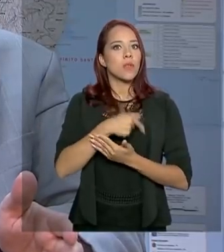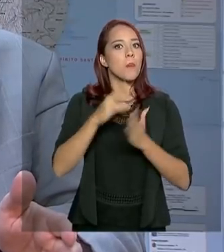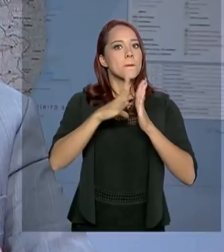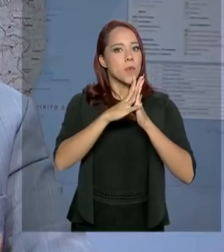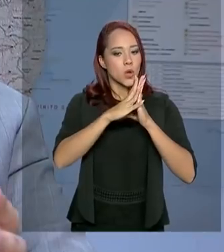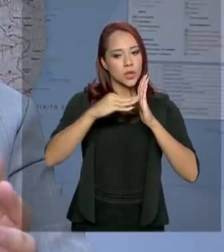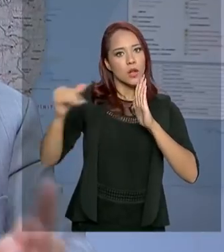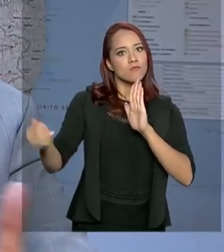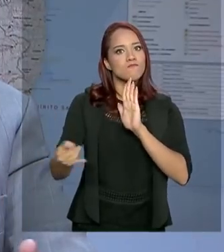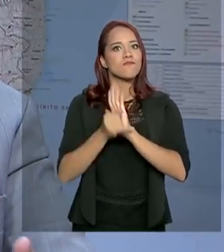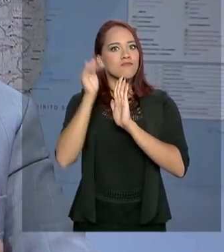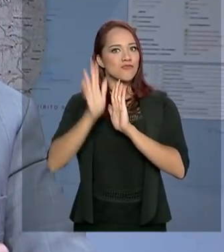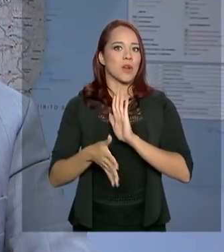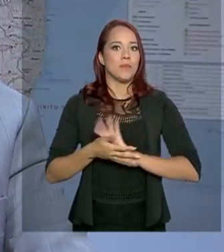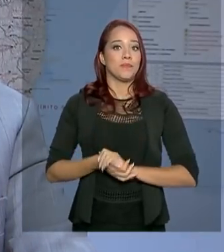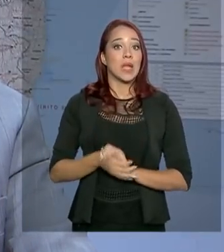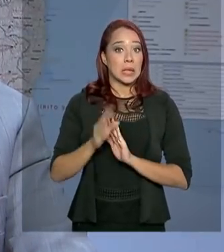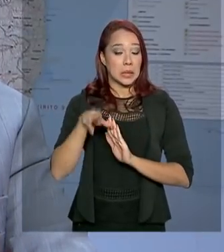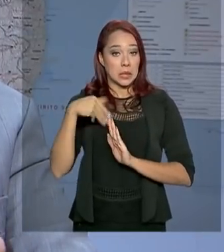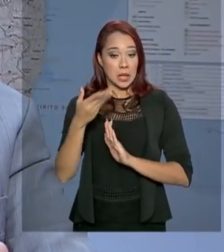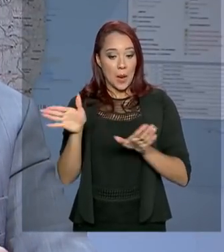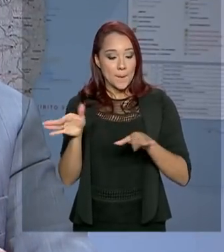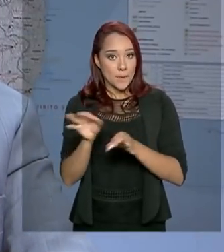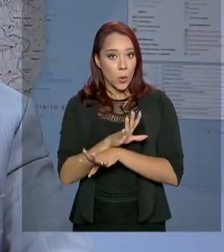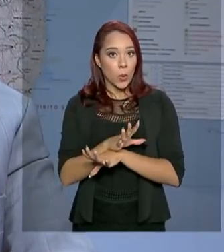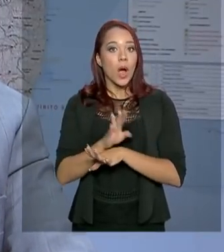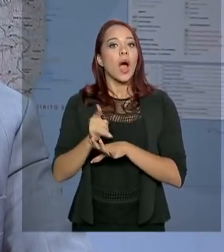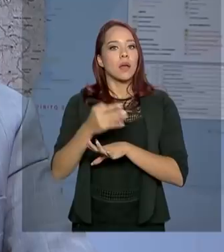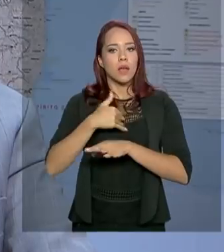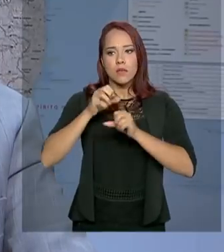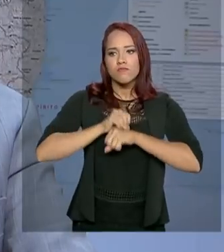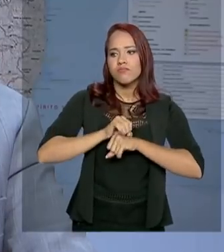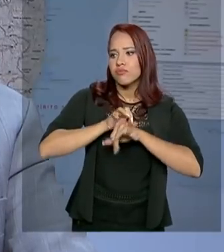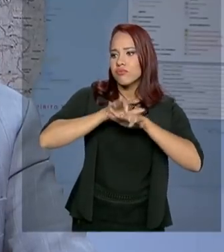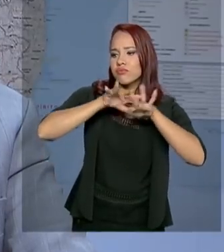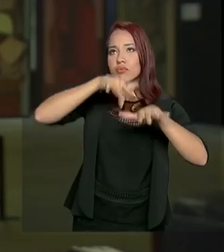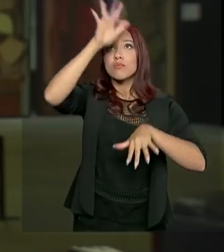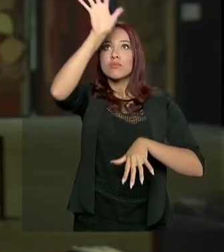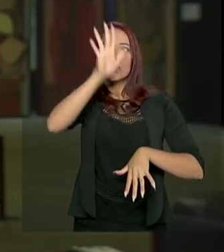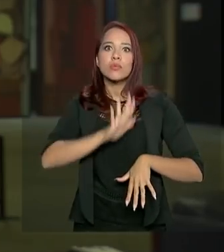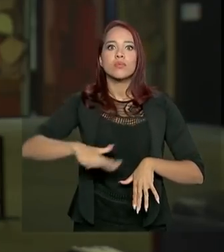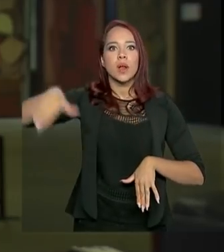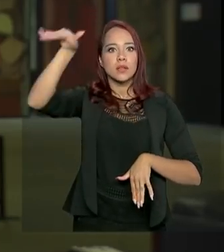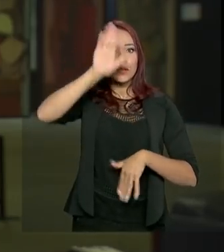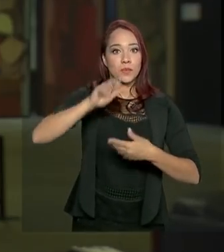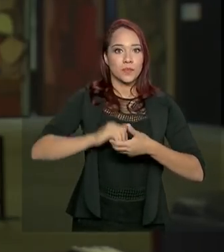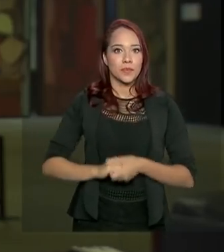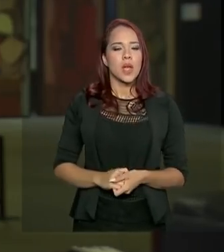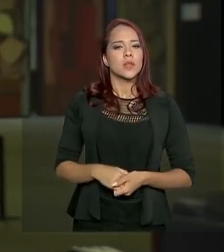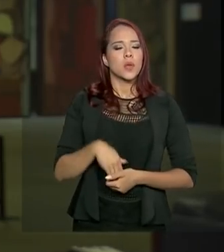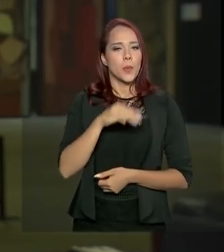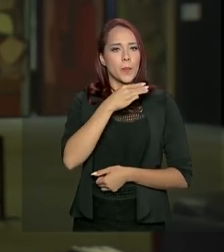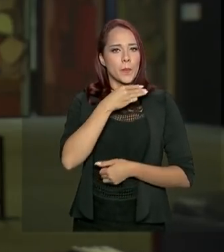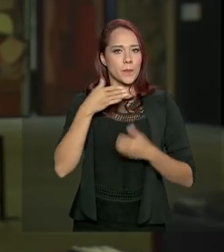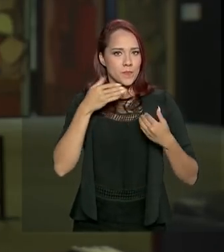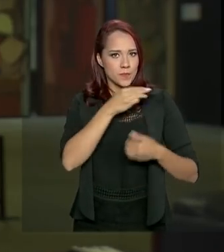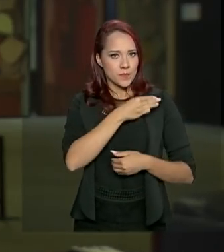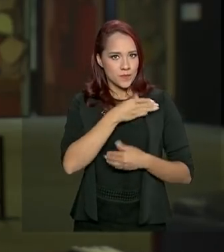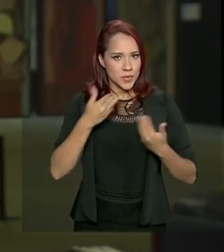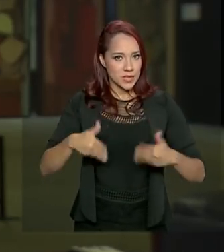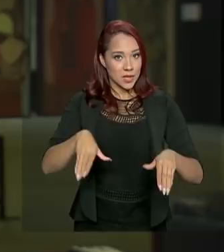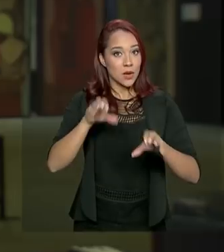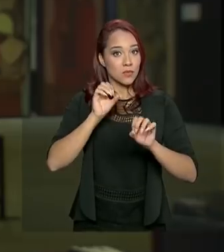instalado. E aí, fechando o modelo, a gente quer expandir rapidamente pelo Brasil. O Ministério da Educação também investiu em